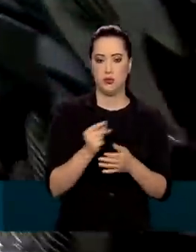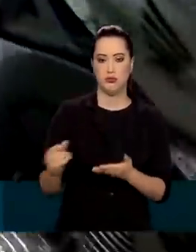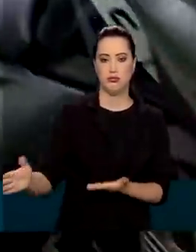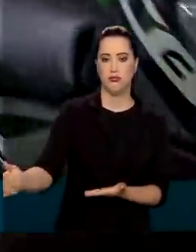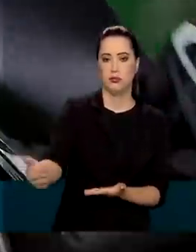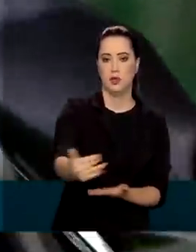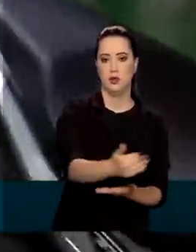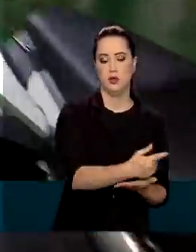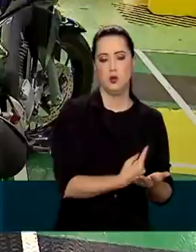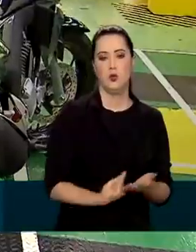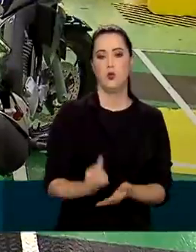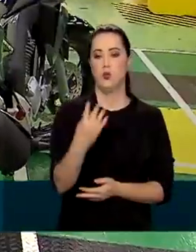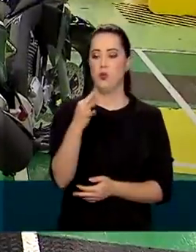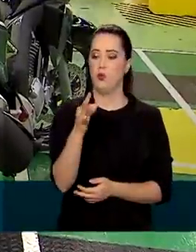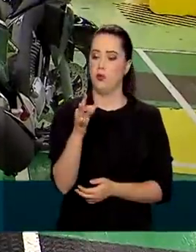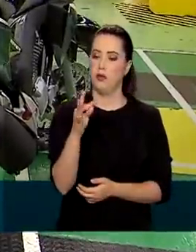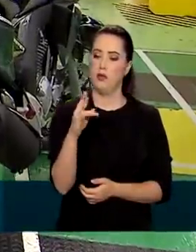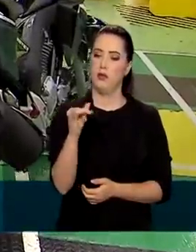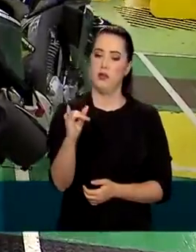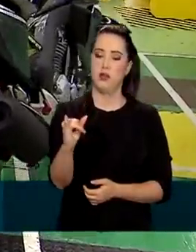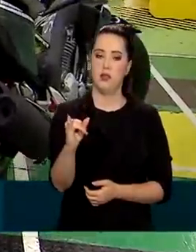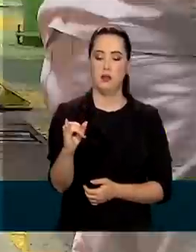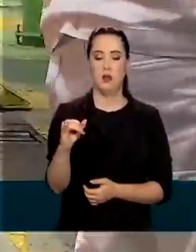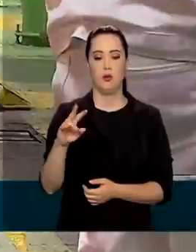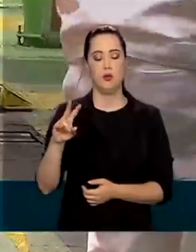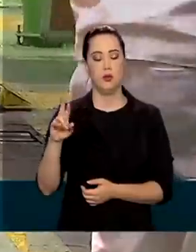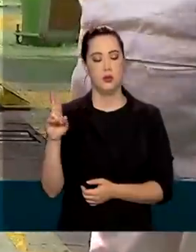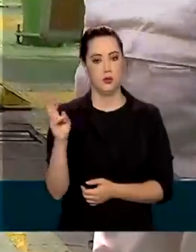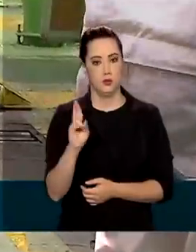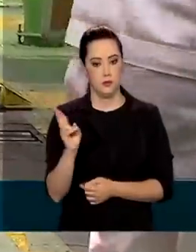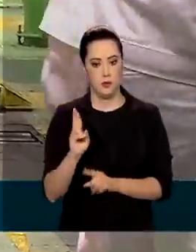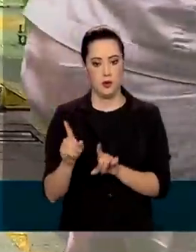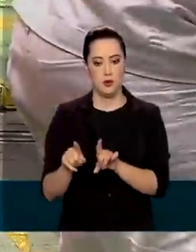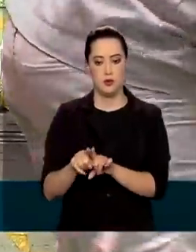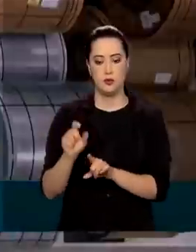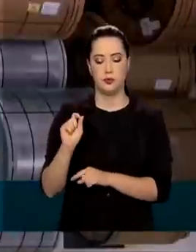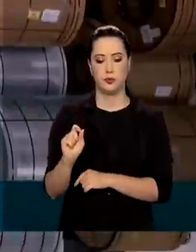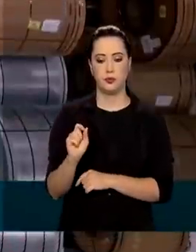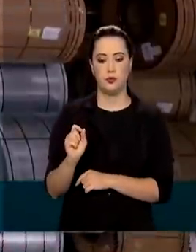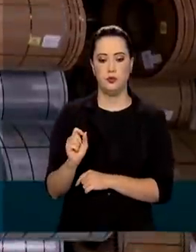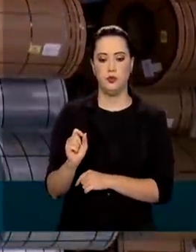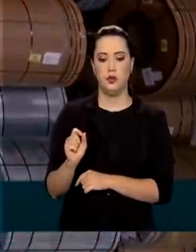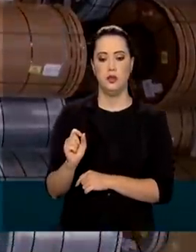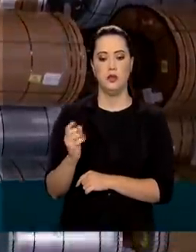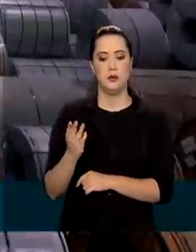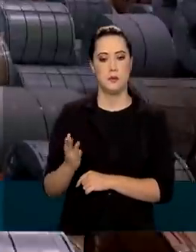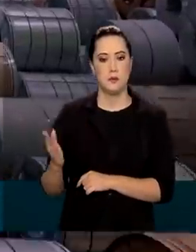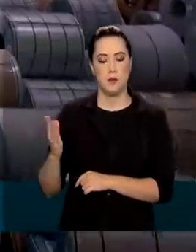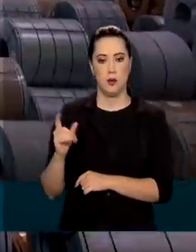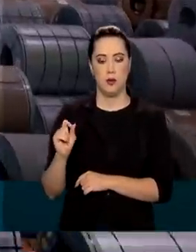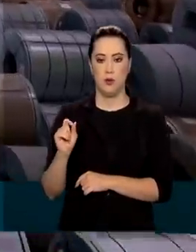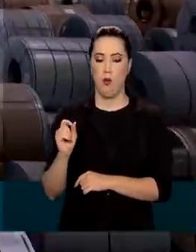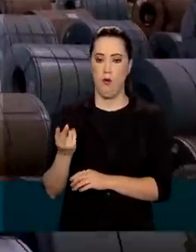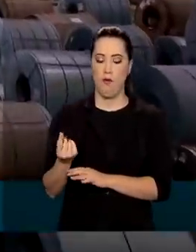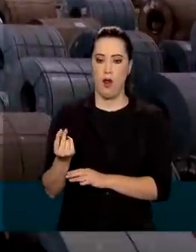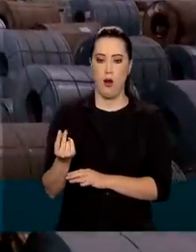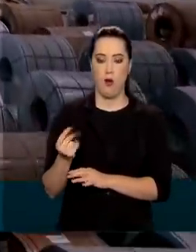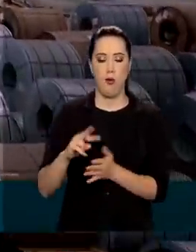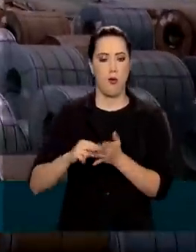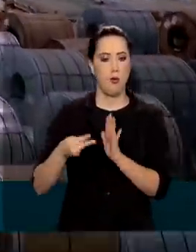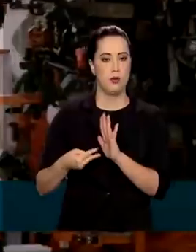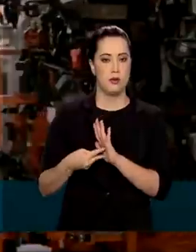1 trilhão 320 bilhões 325 milhões de reais. O valor